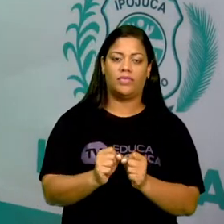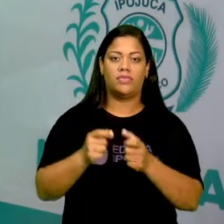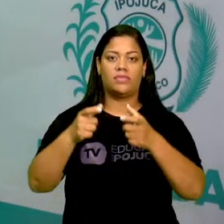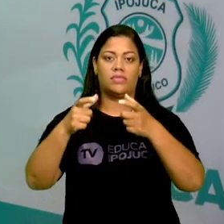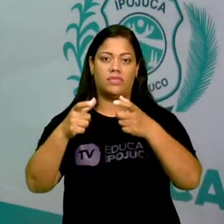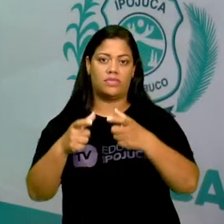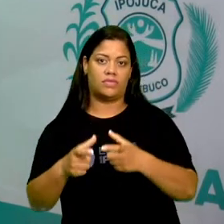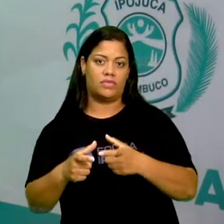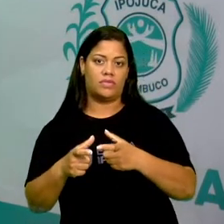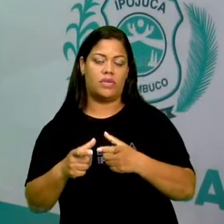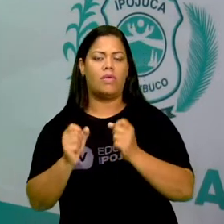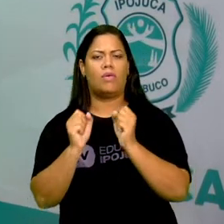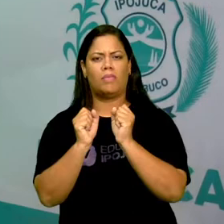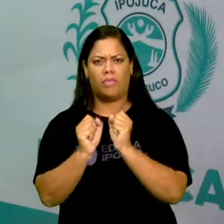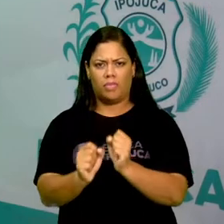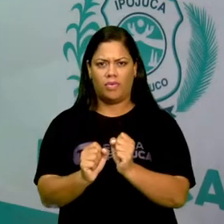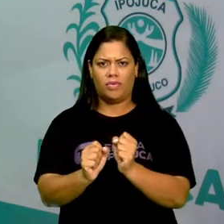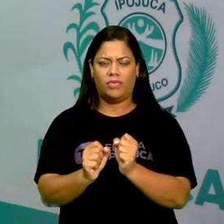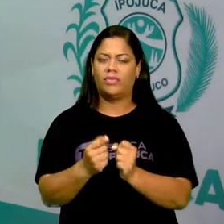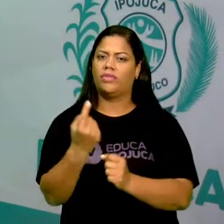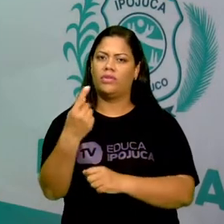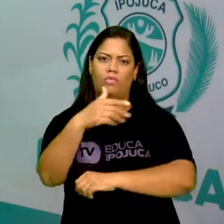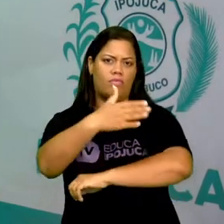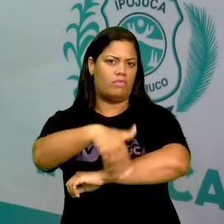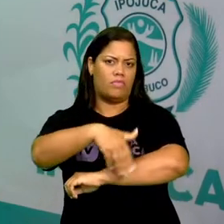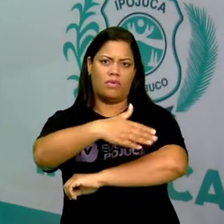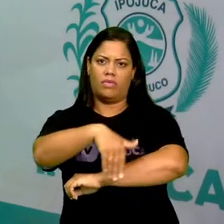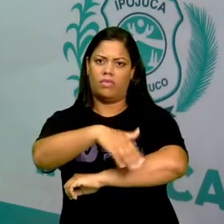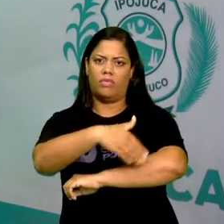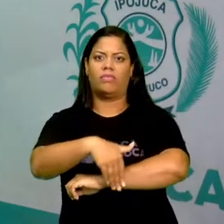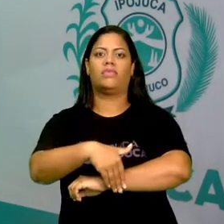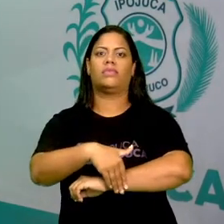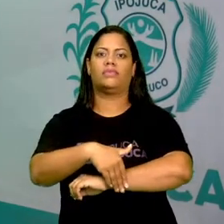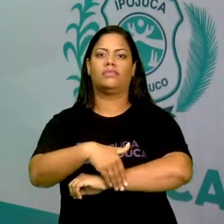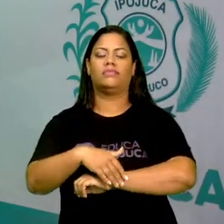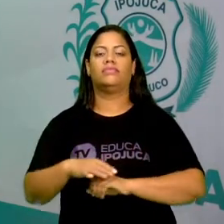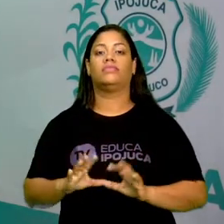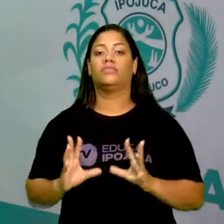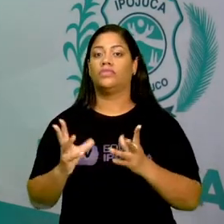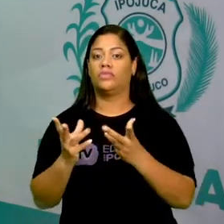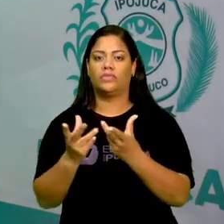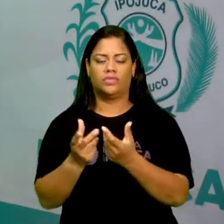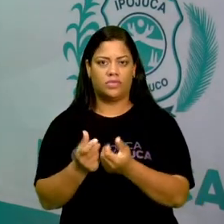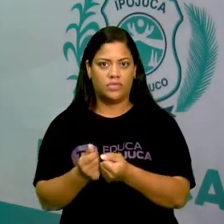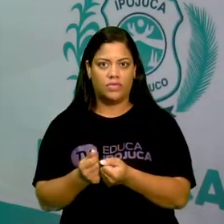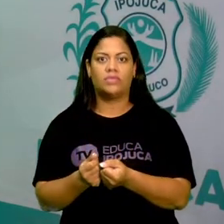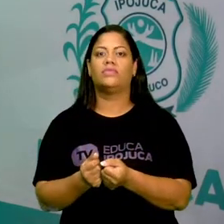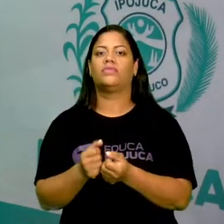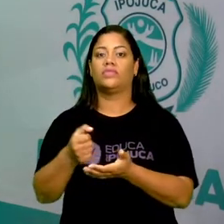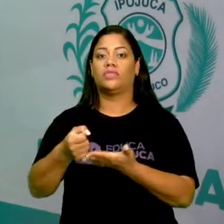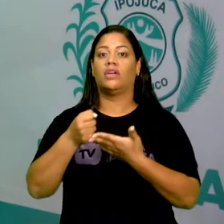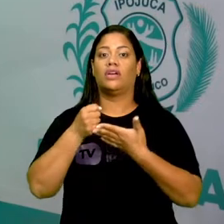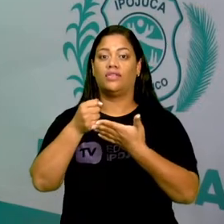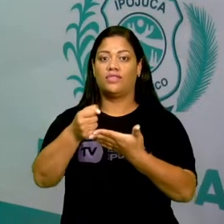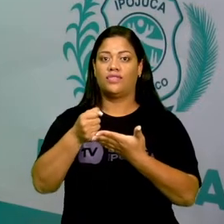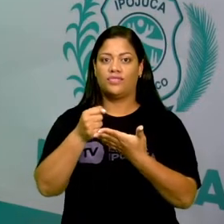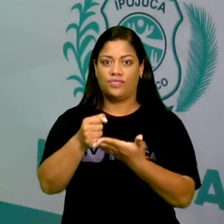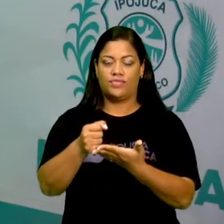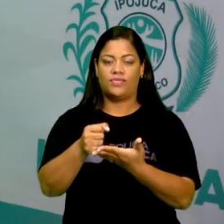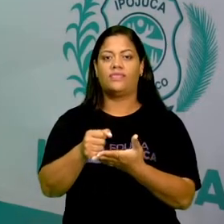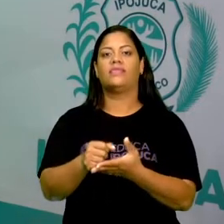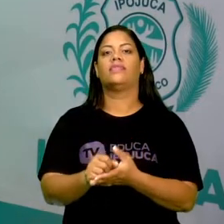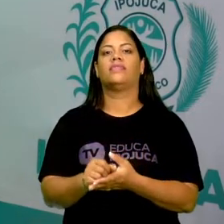lugar ou pode ser uma rua. Todos eles vão servir como ponto de